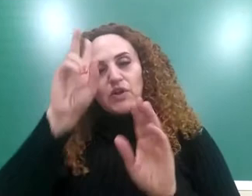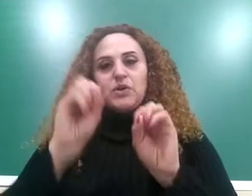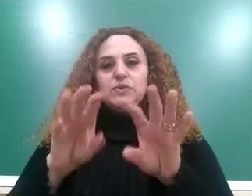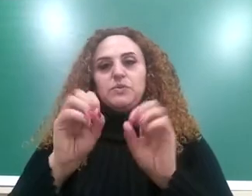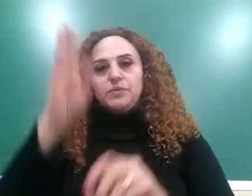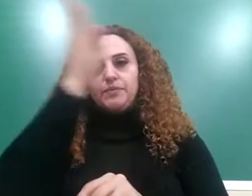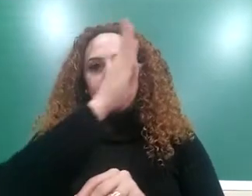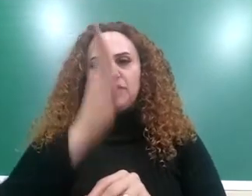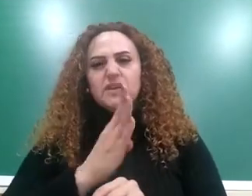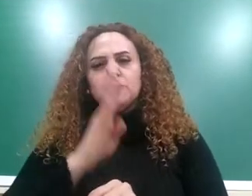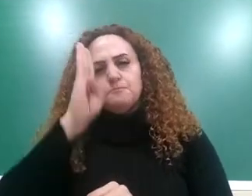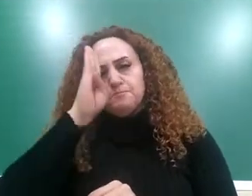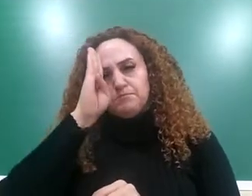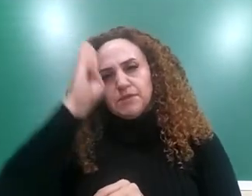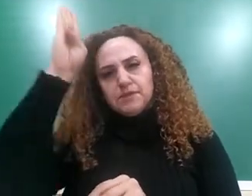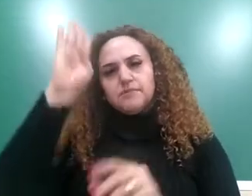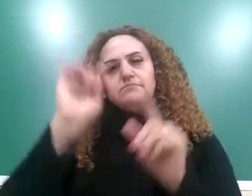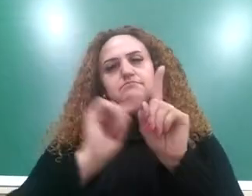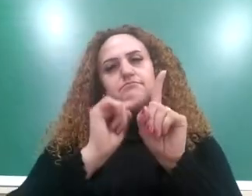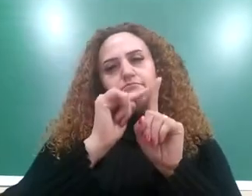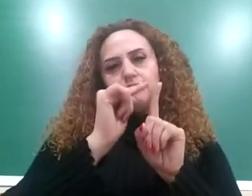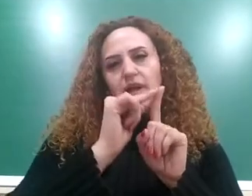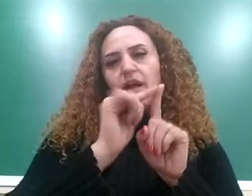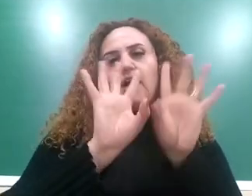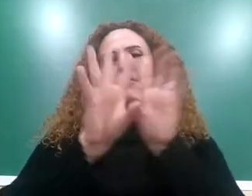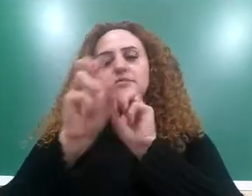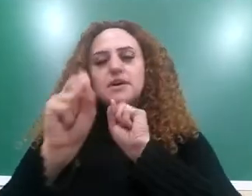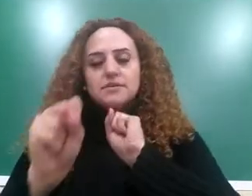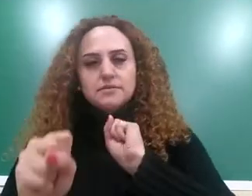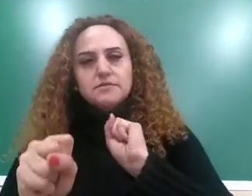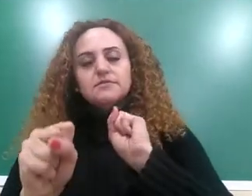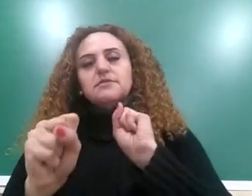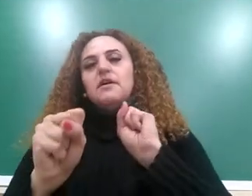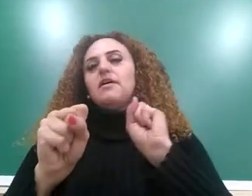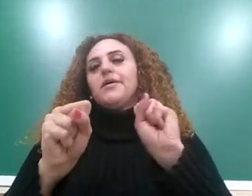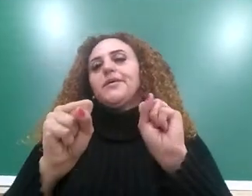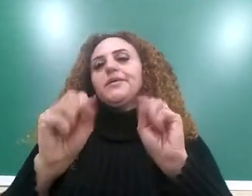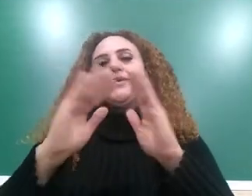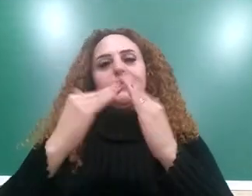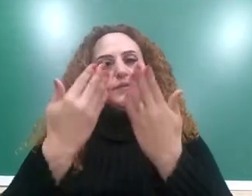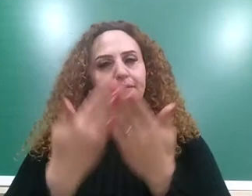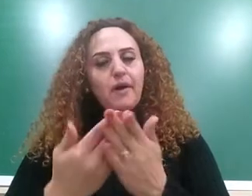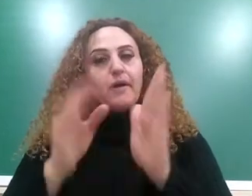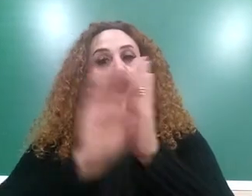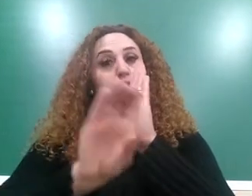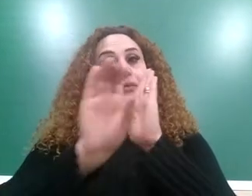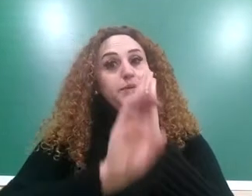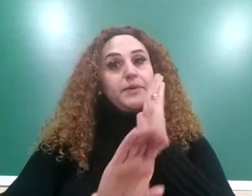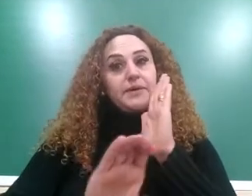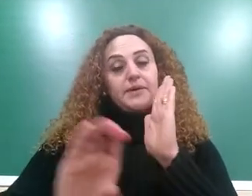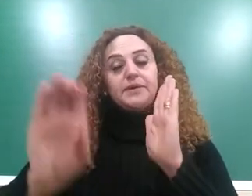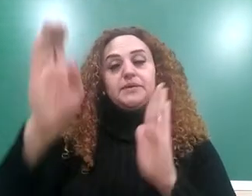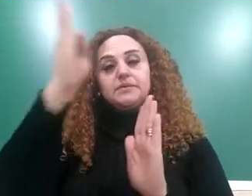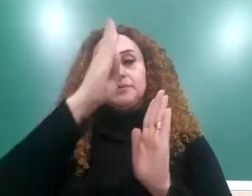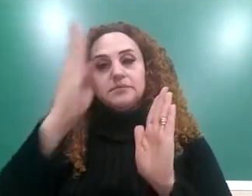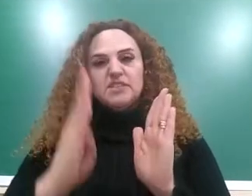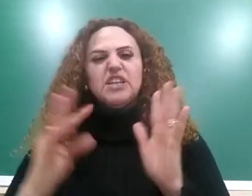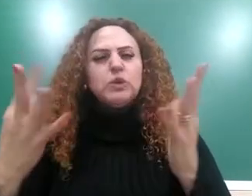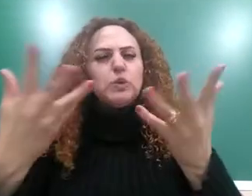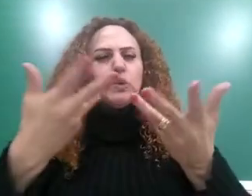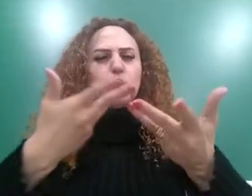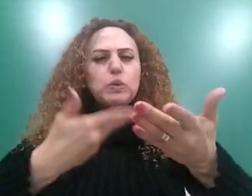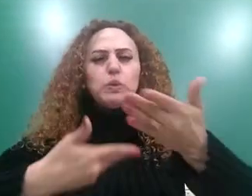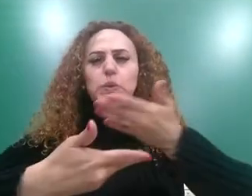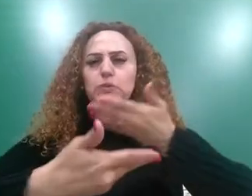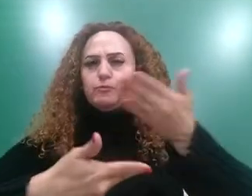principais aspectos da formação das escolas, dos currículos e de todo o processo que envolve a educação brasileira.